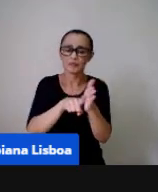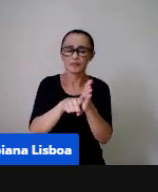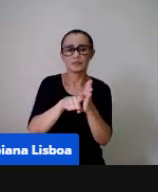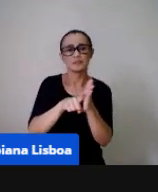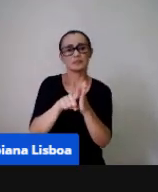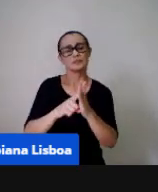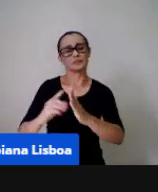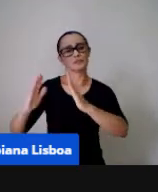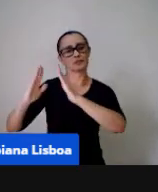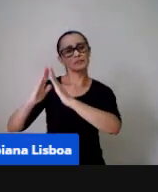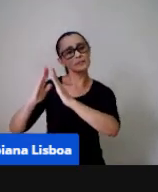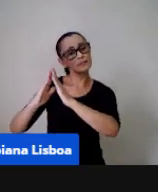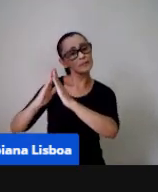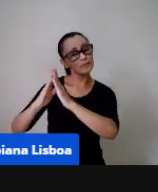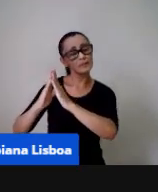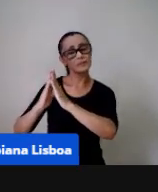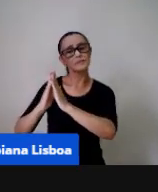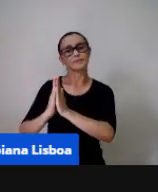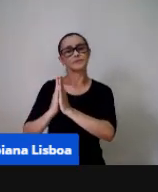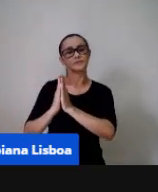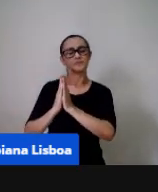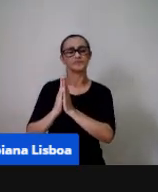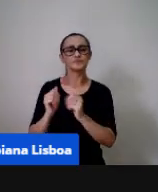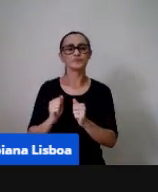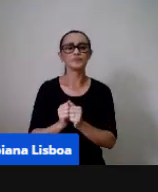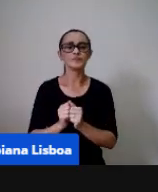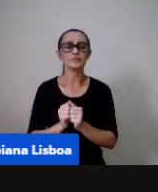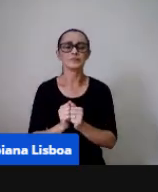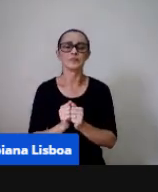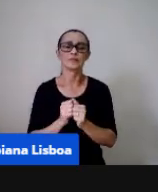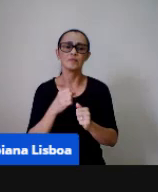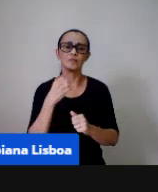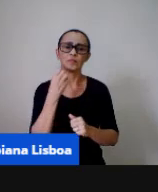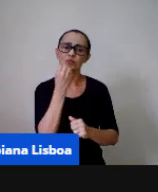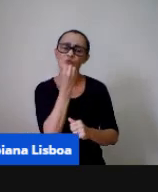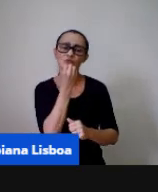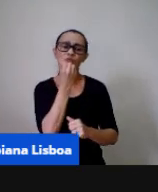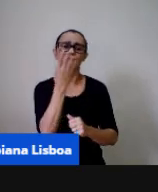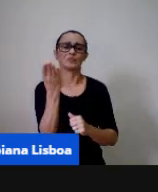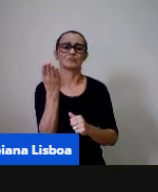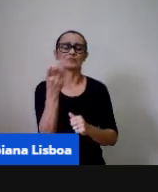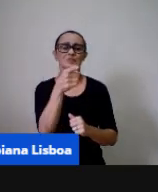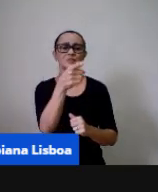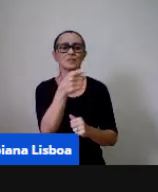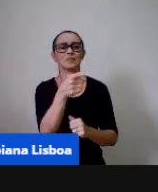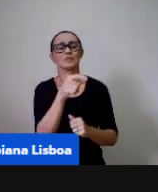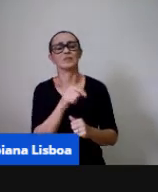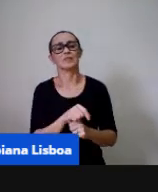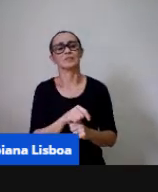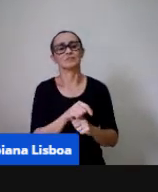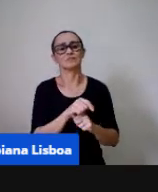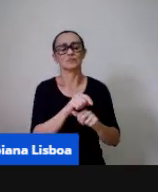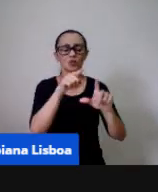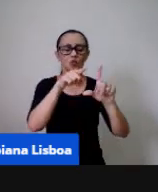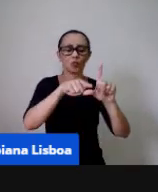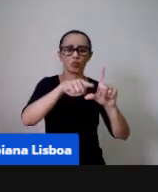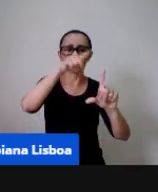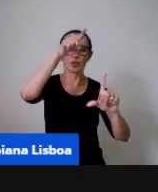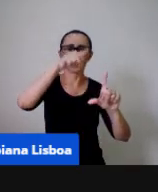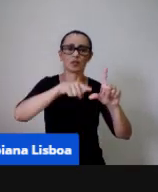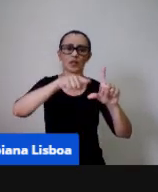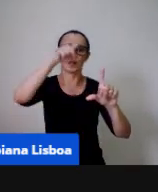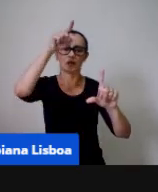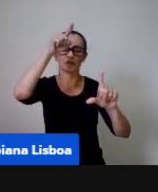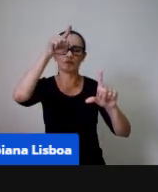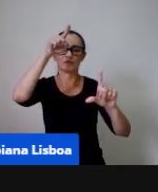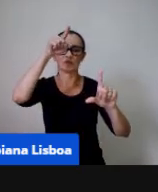né? então trabalhar com gráficos e tabelas é possível na educação infantil e traz um uso social dela